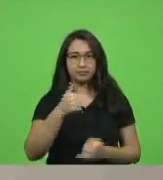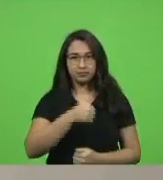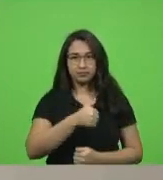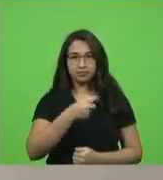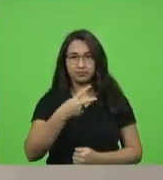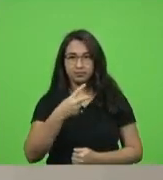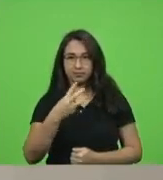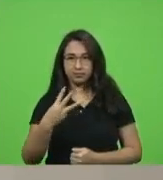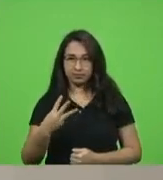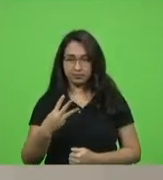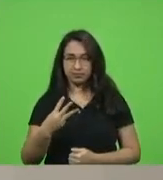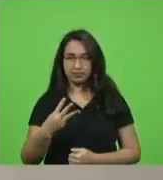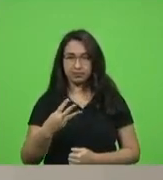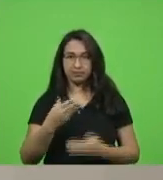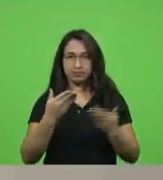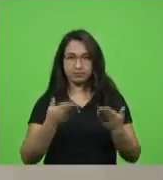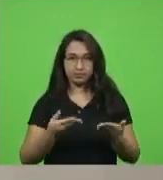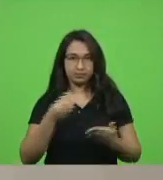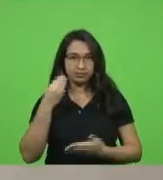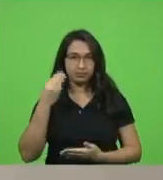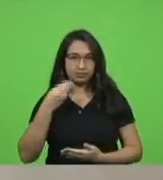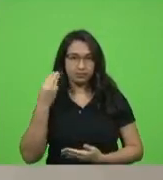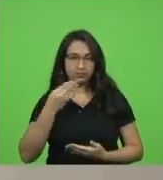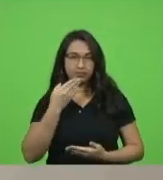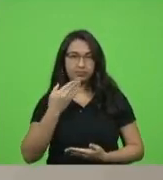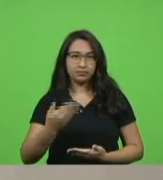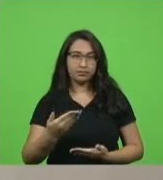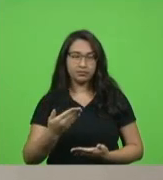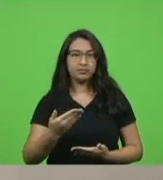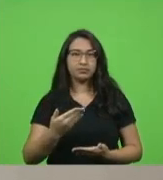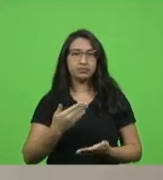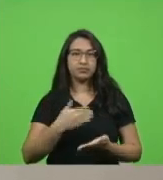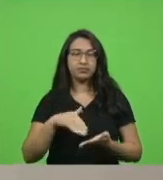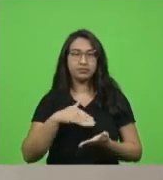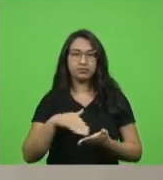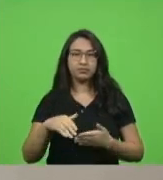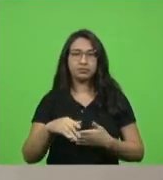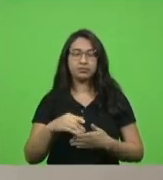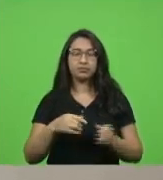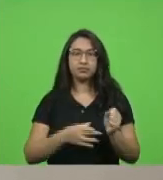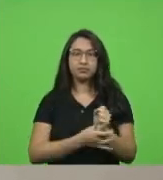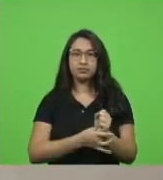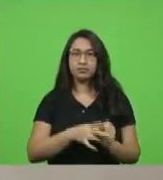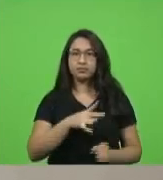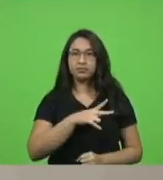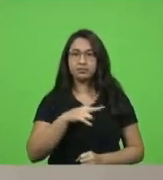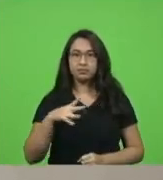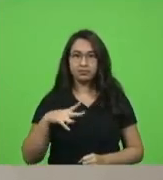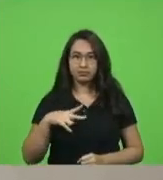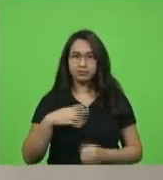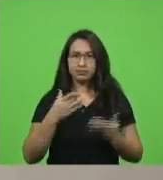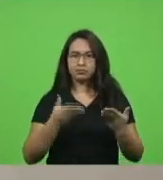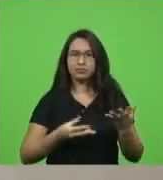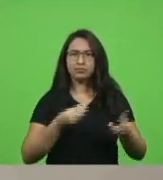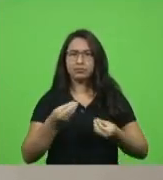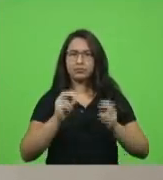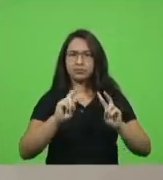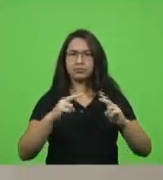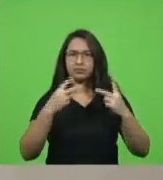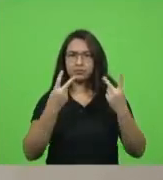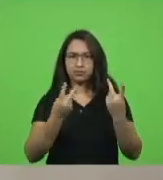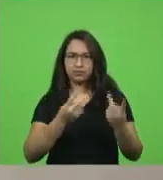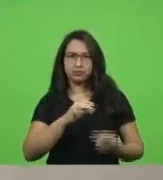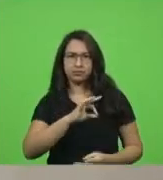autor deputado Marcio Machado solicitando ao secretário de Estado da Segurança Pública informações acerca da Delegacia Virtual de Proteção Animal em